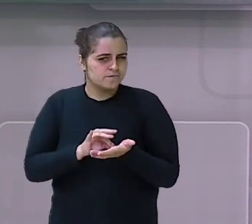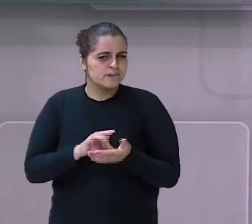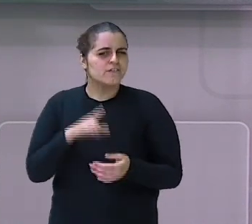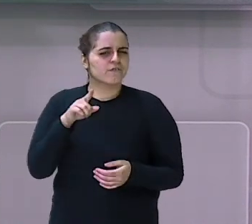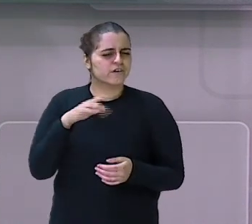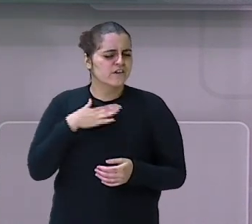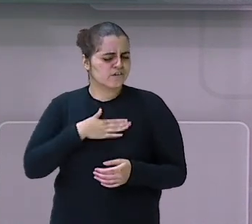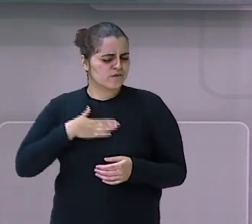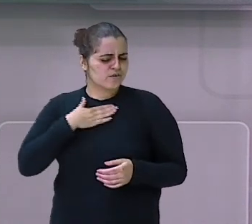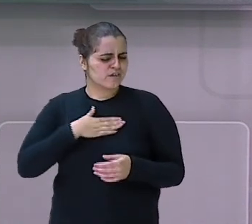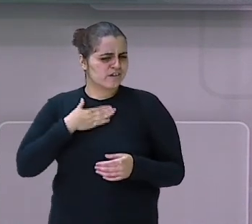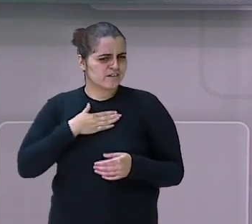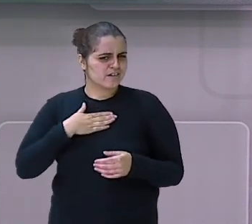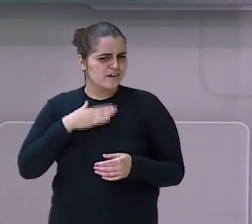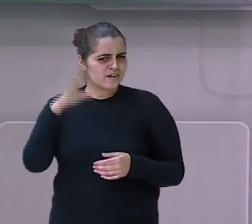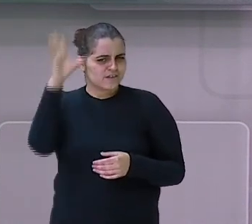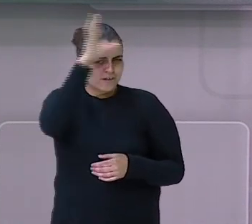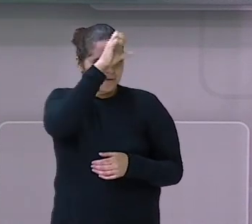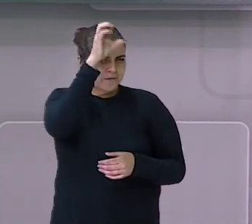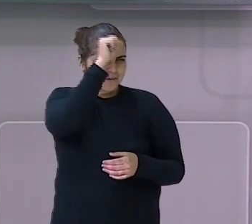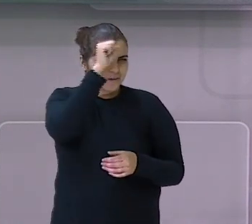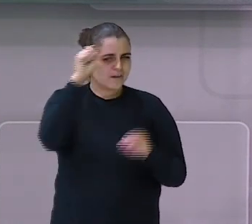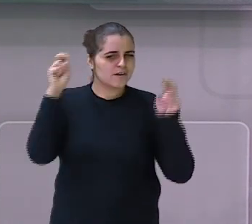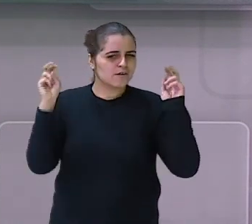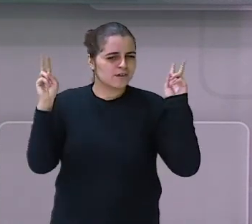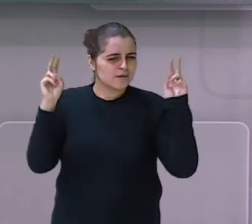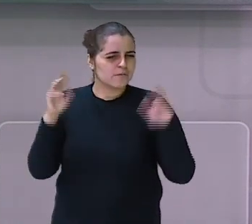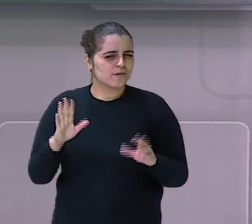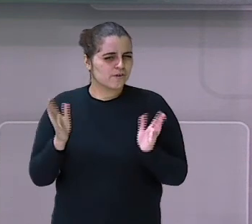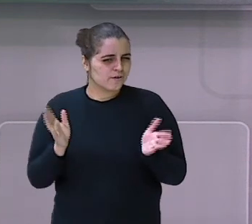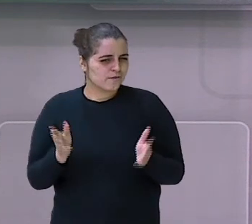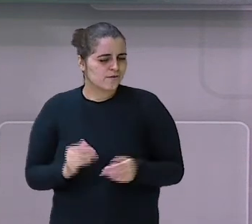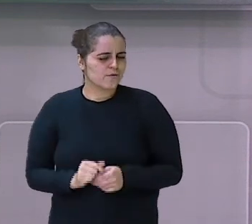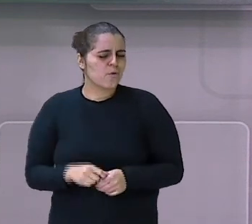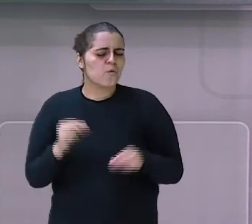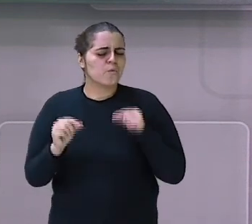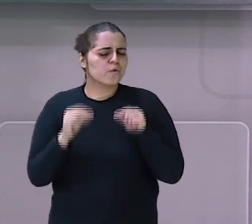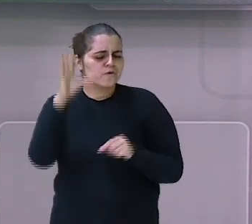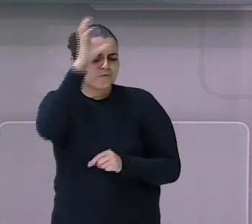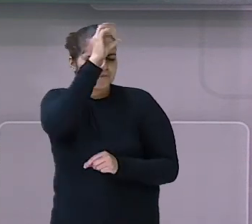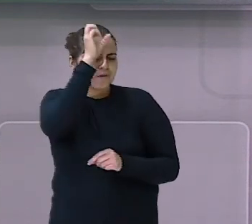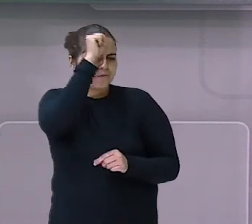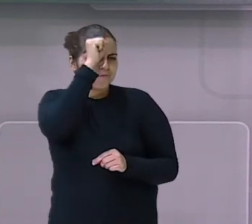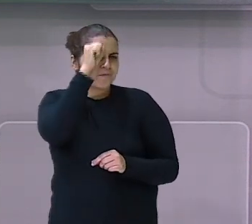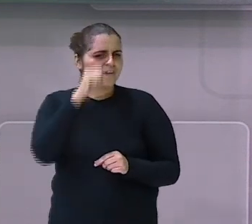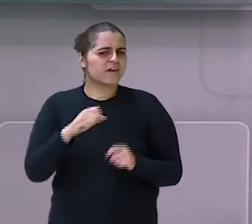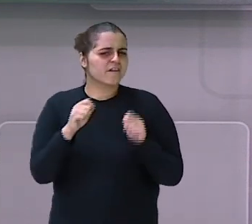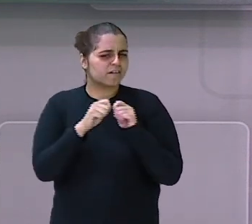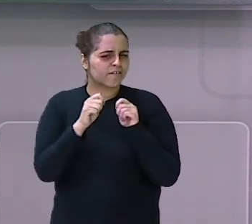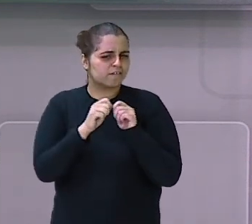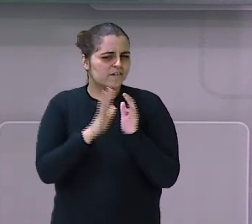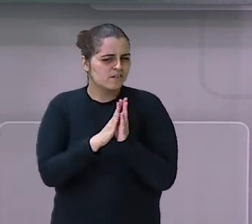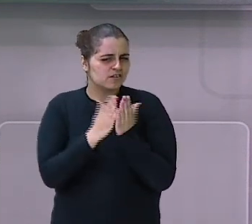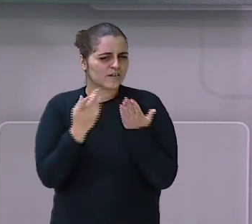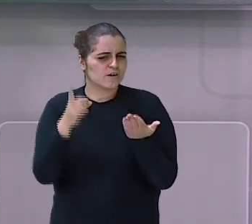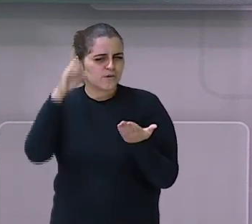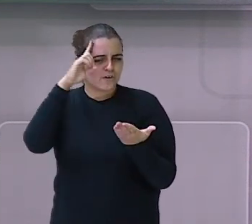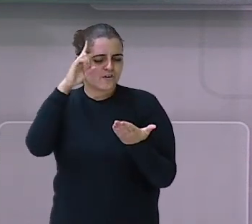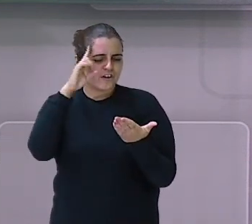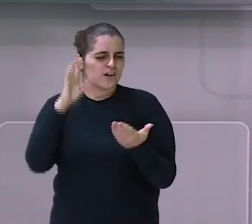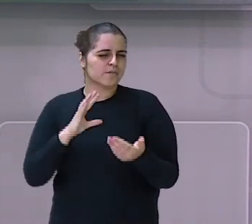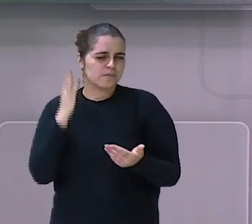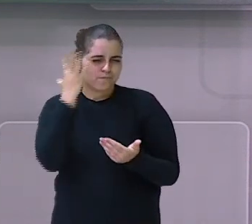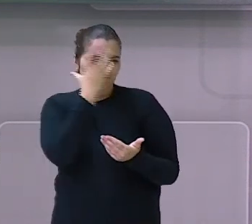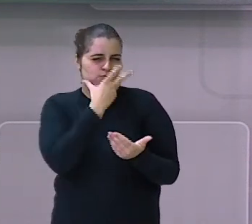aí, vocês gostaram da nossa aula de hoje? O que que nós aprendemos nessa aula de hoje? A fazer um diário.